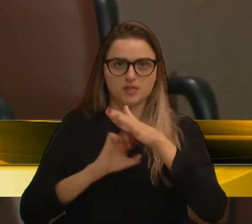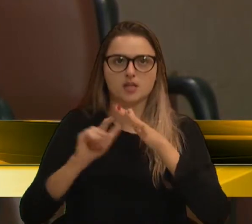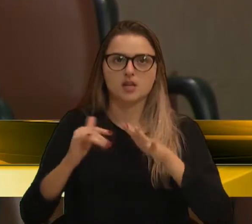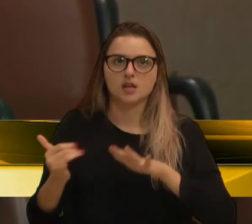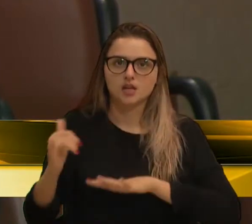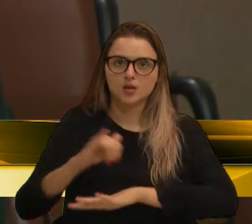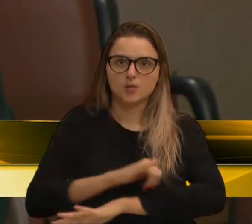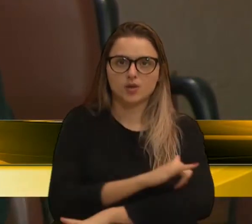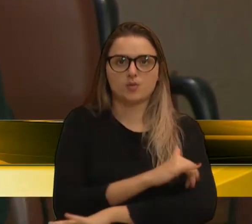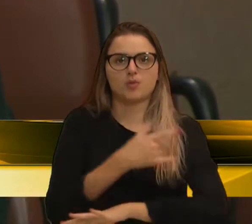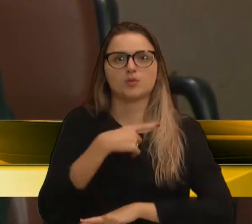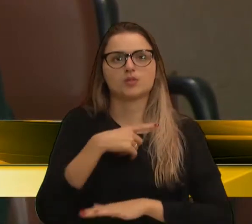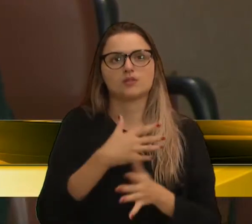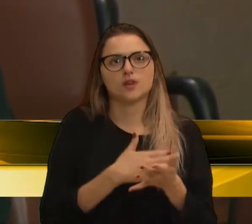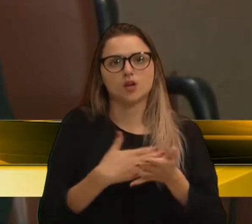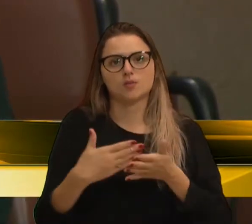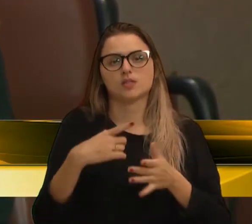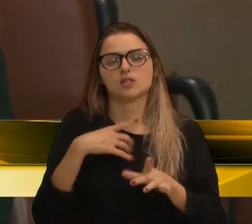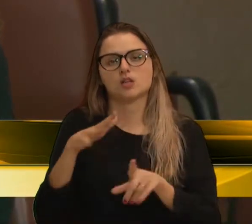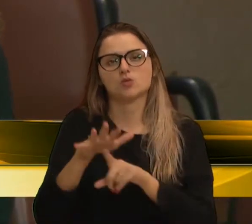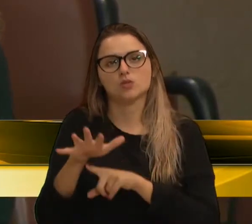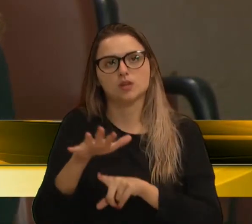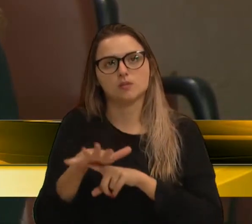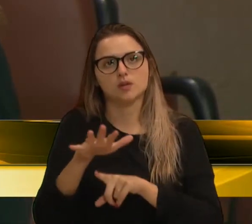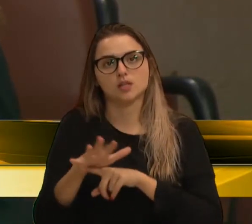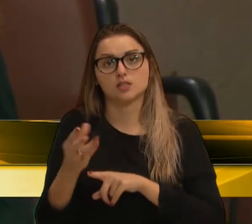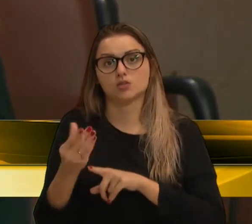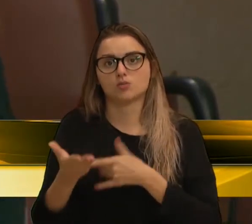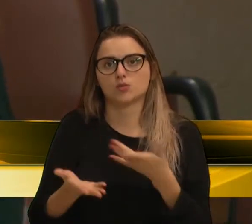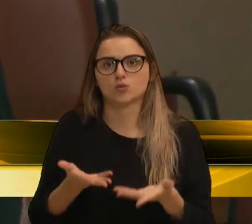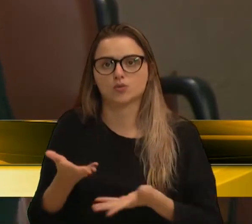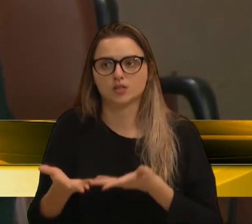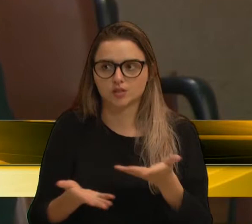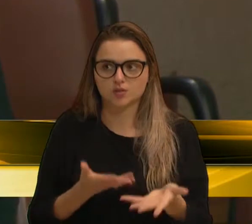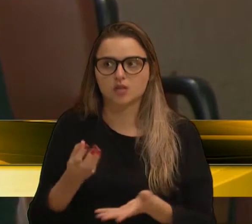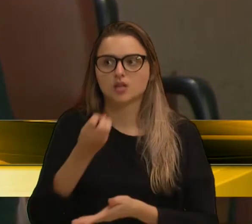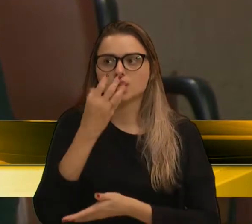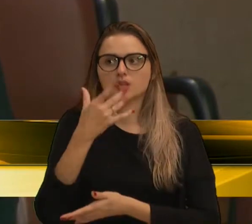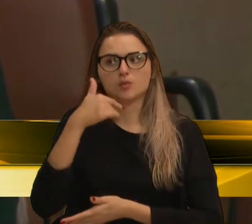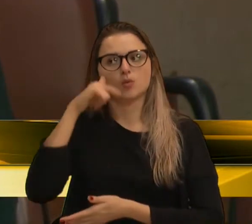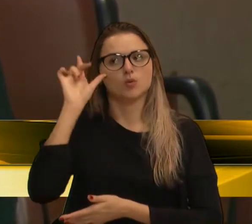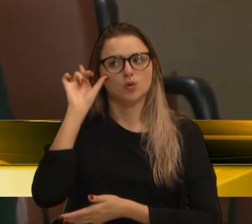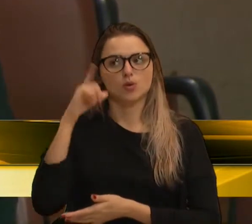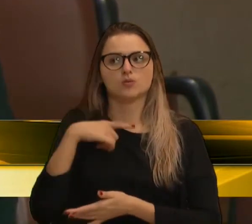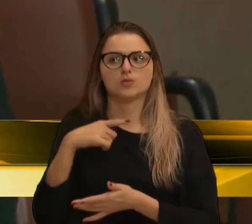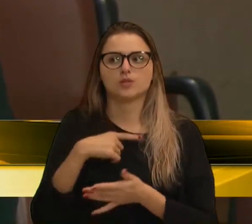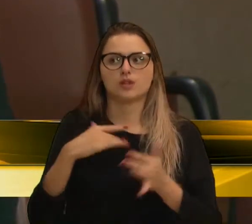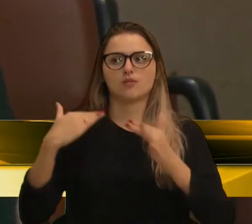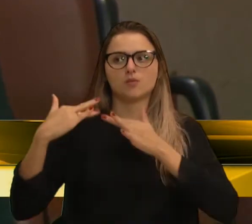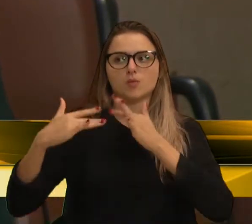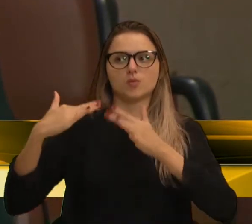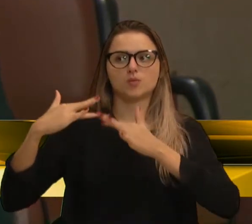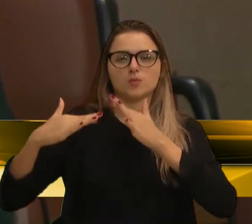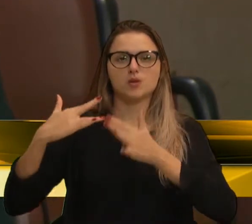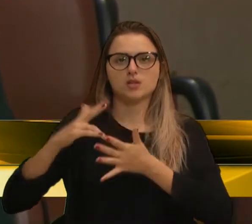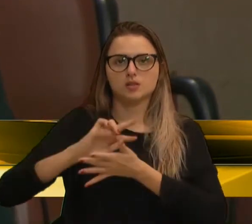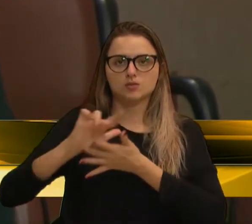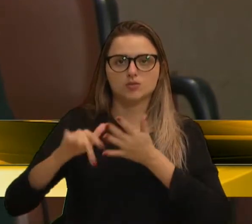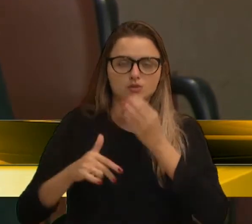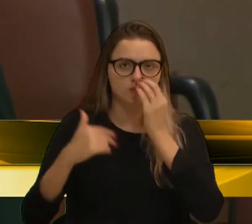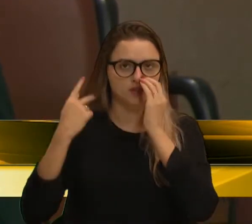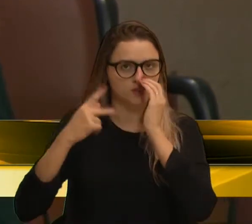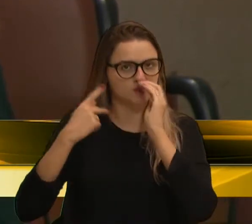já vai nascer com uma grande demanda de atendimento. Que bom que ontem nós tivemos, então, essa mobilização de várias forças